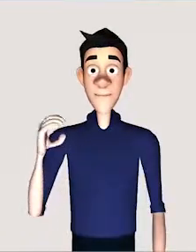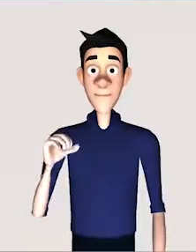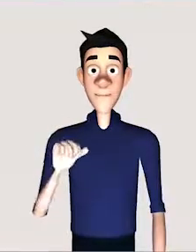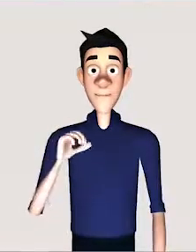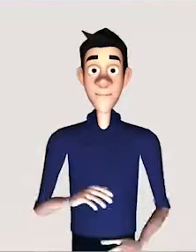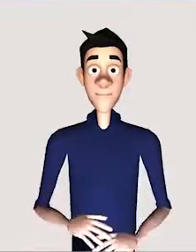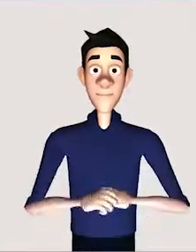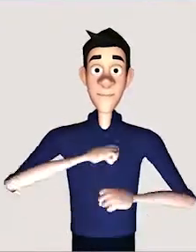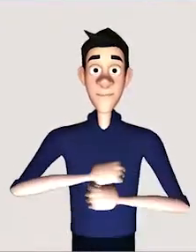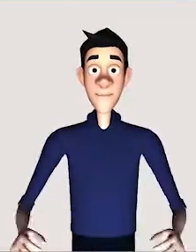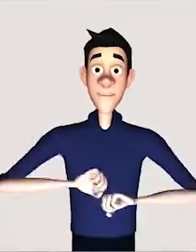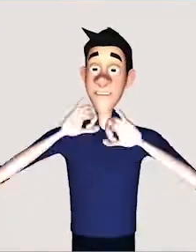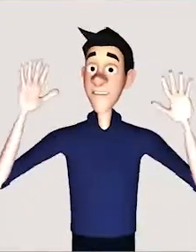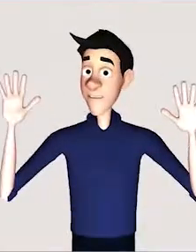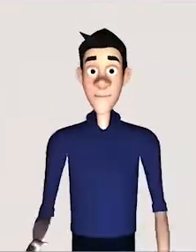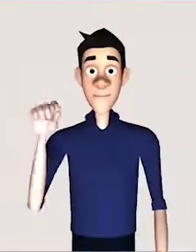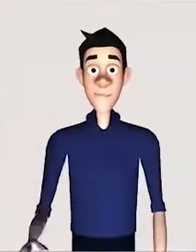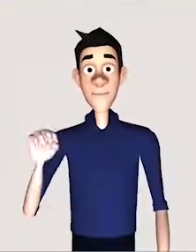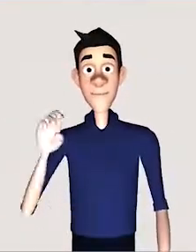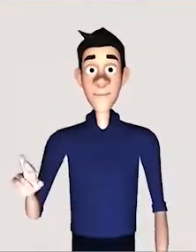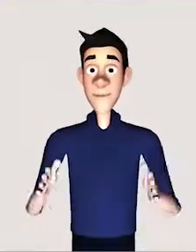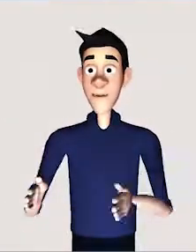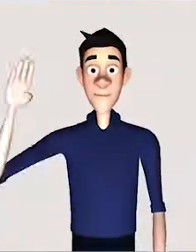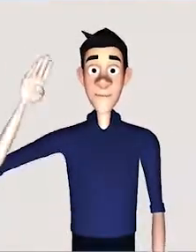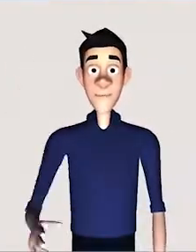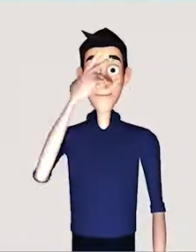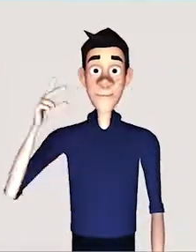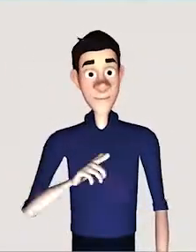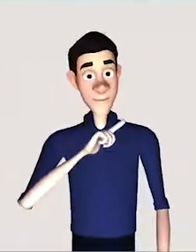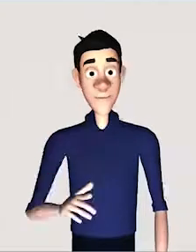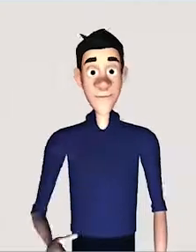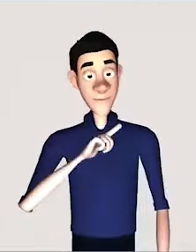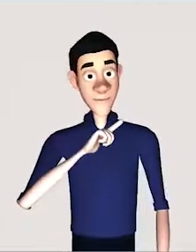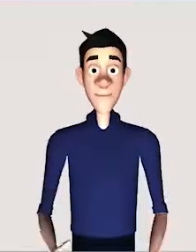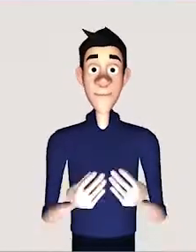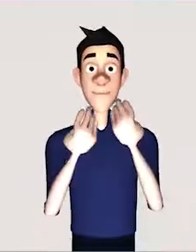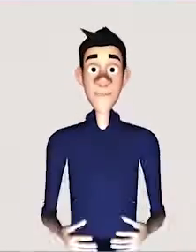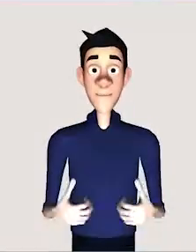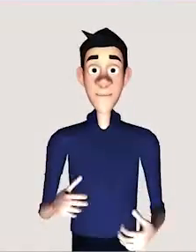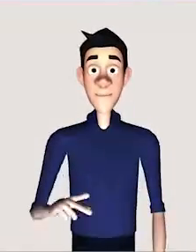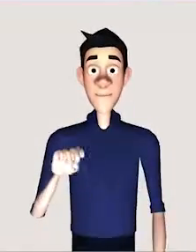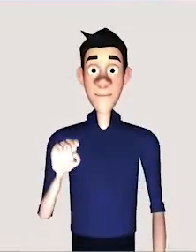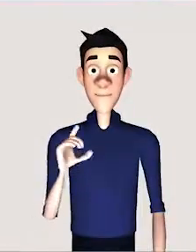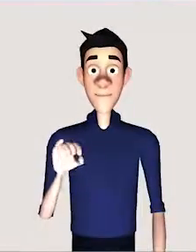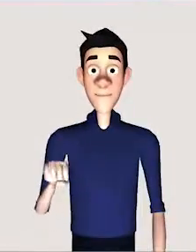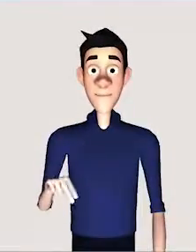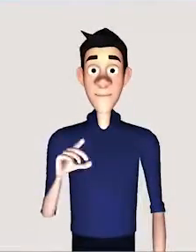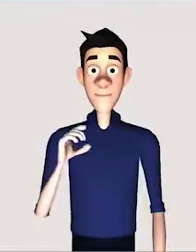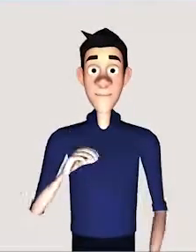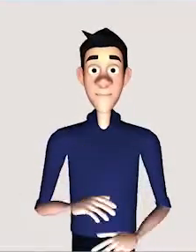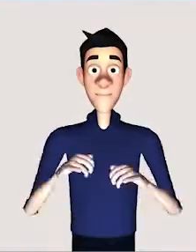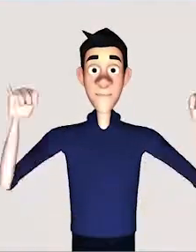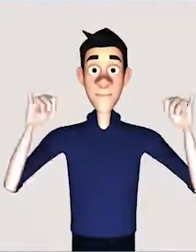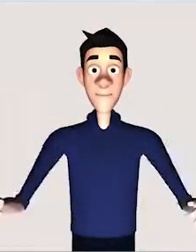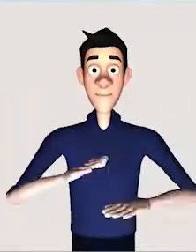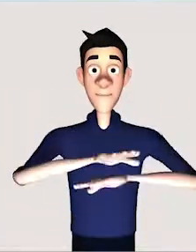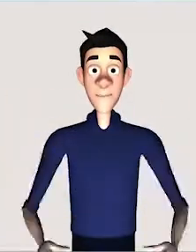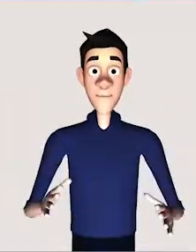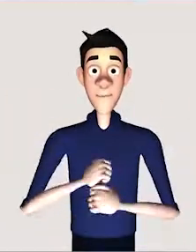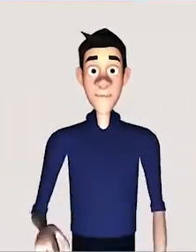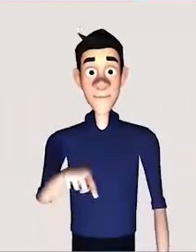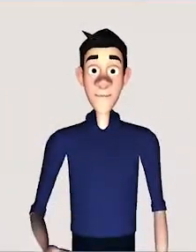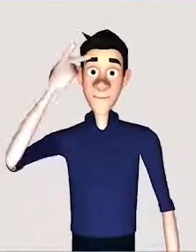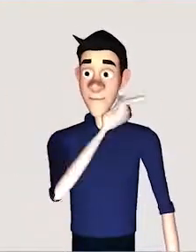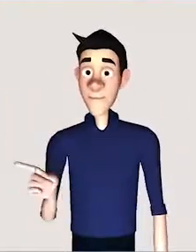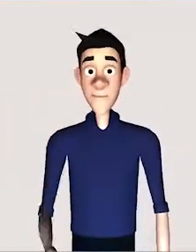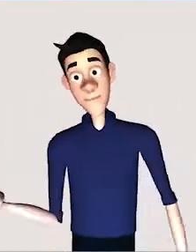pedindo informações sobre o total desses visitantes. E essas demandas, em geral, abordam que assunto?